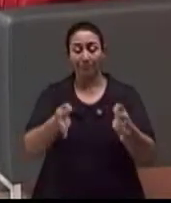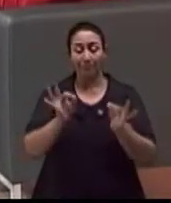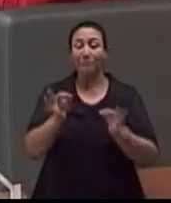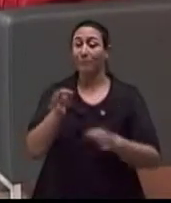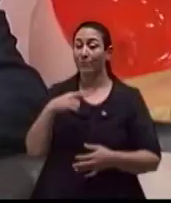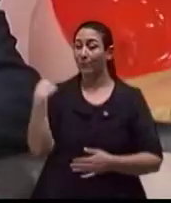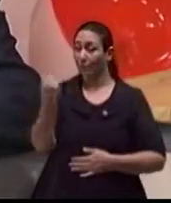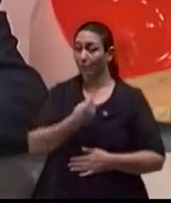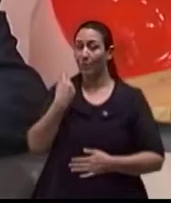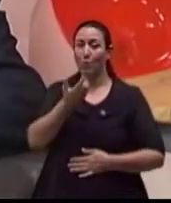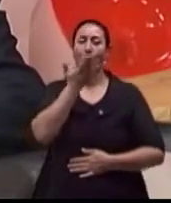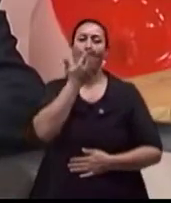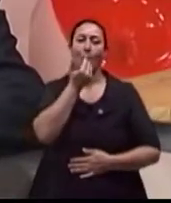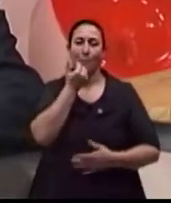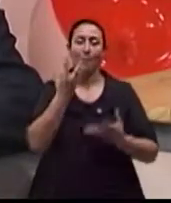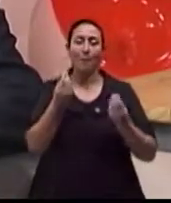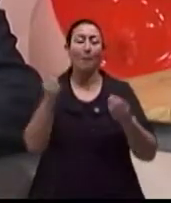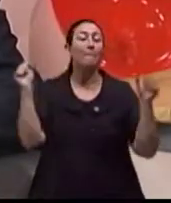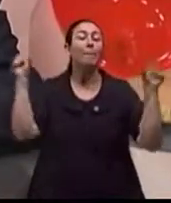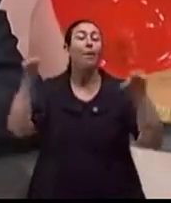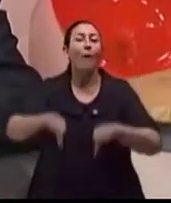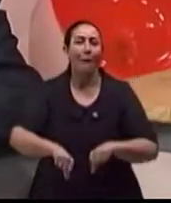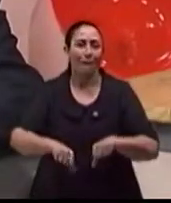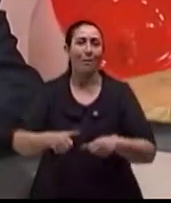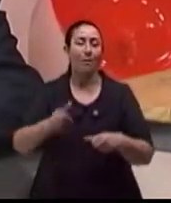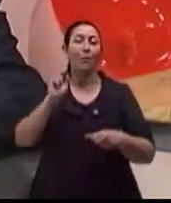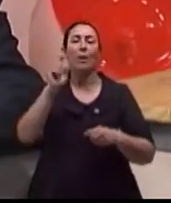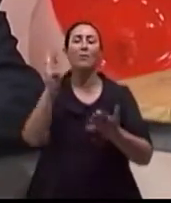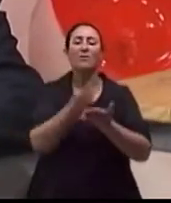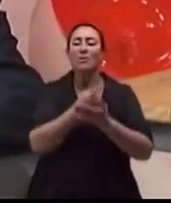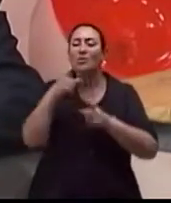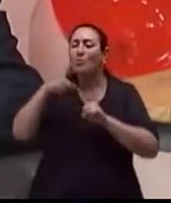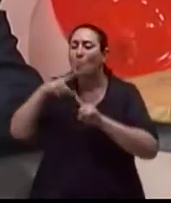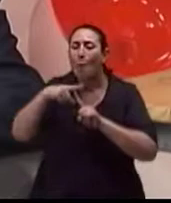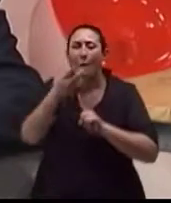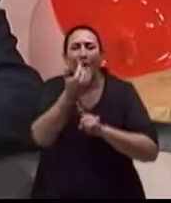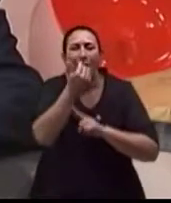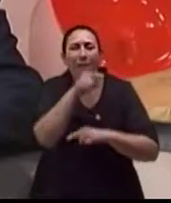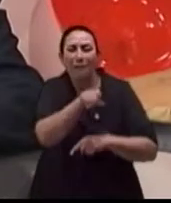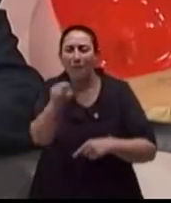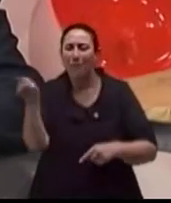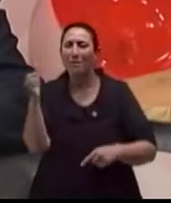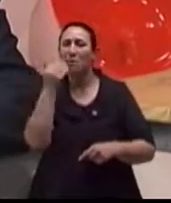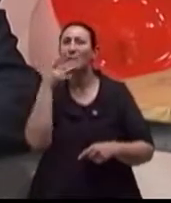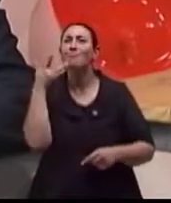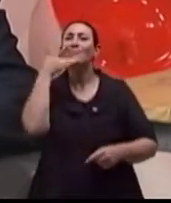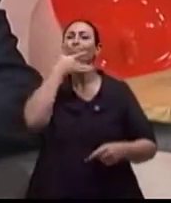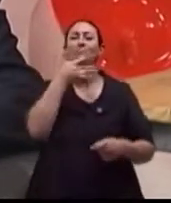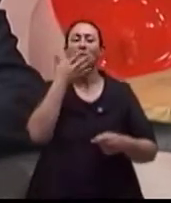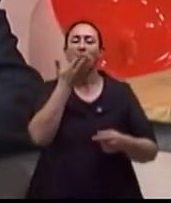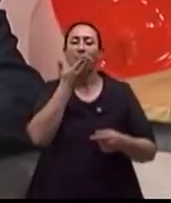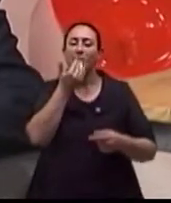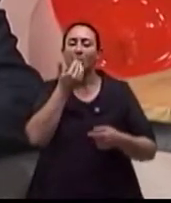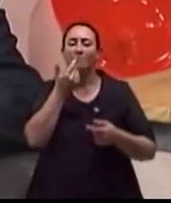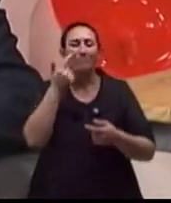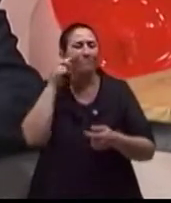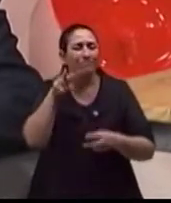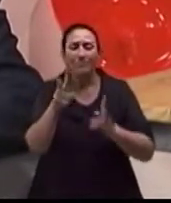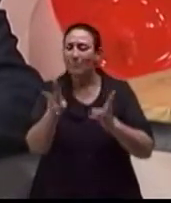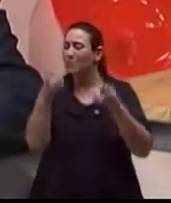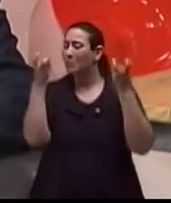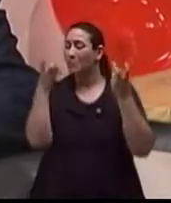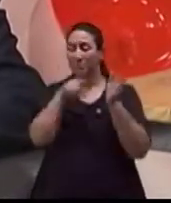nossa comida também está pior. O tipo de alimento que a gente come, hoje em dia, o que a gente tem pesquisado muito